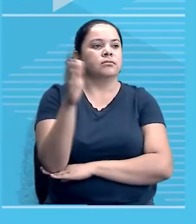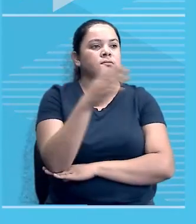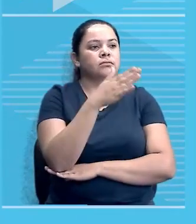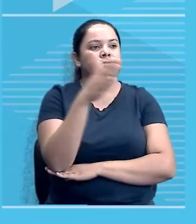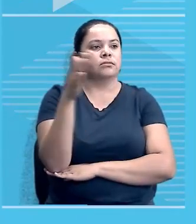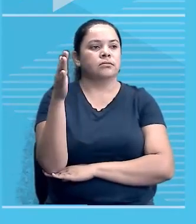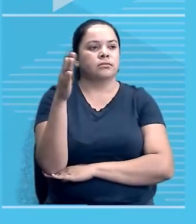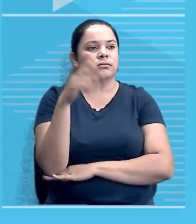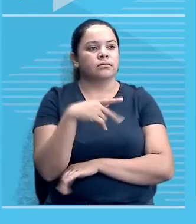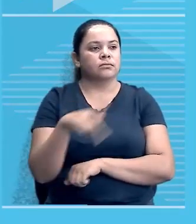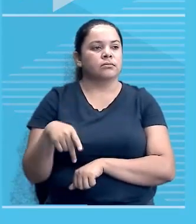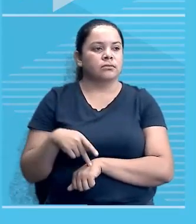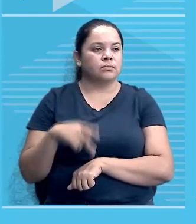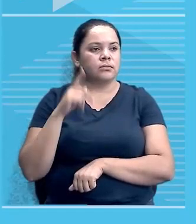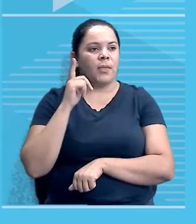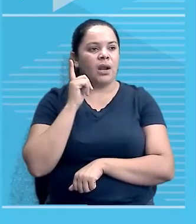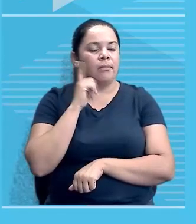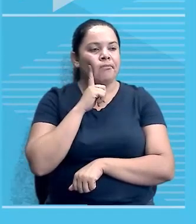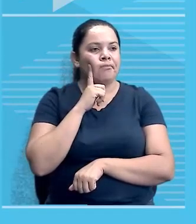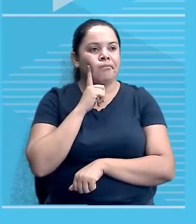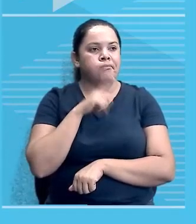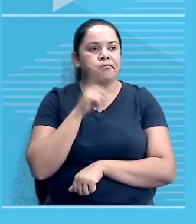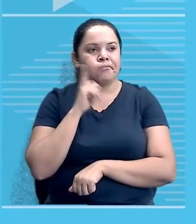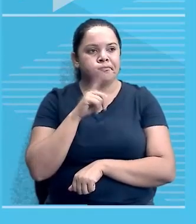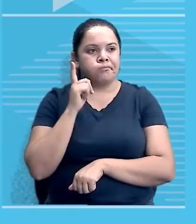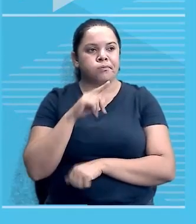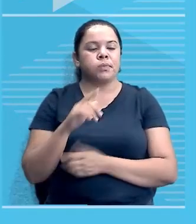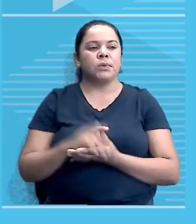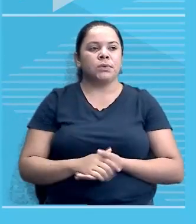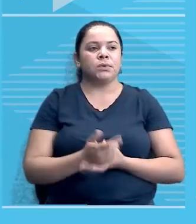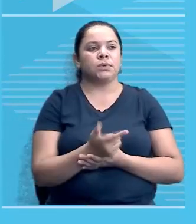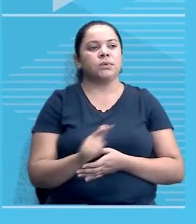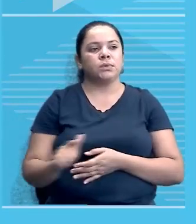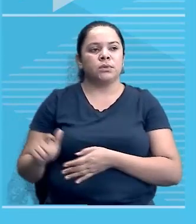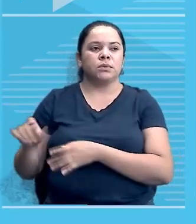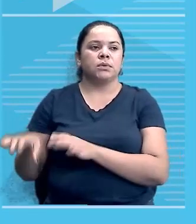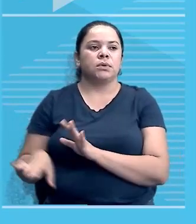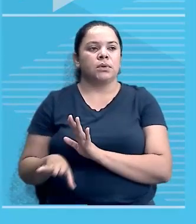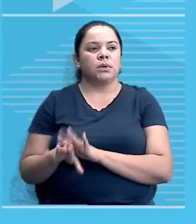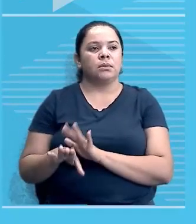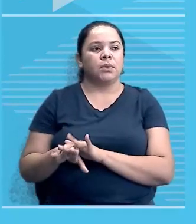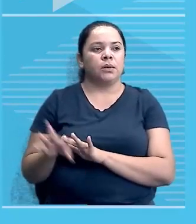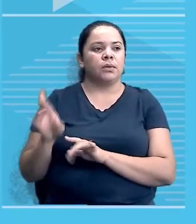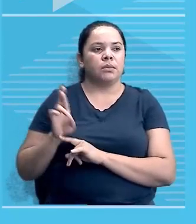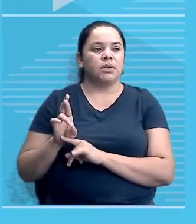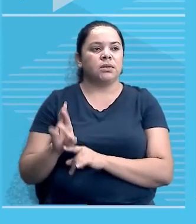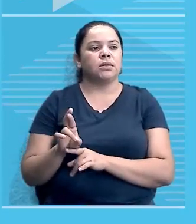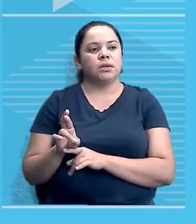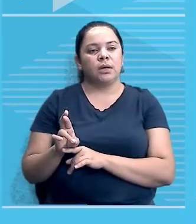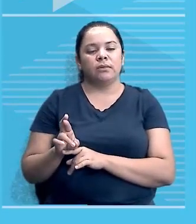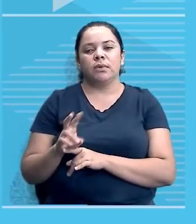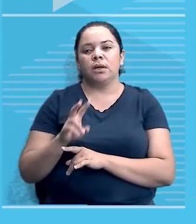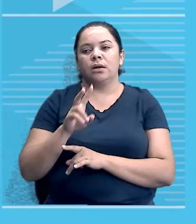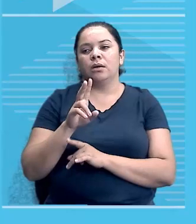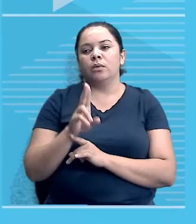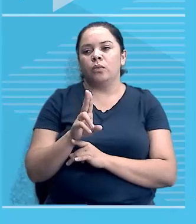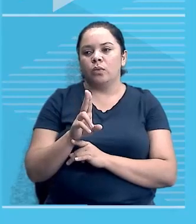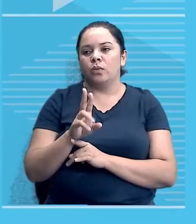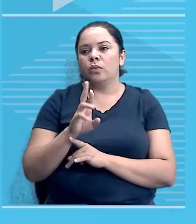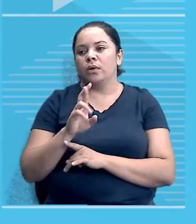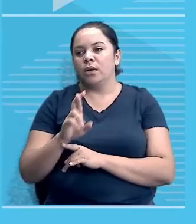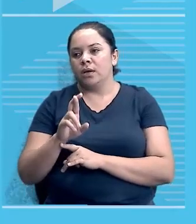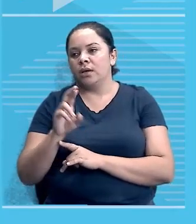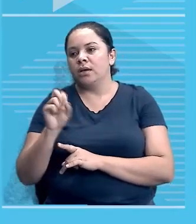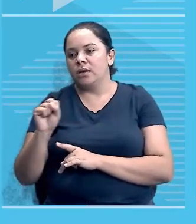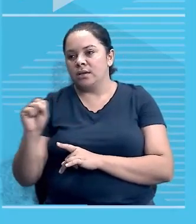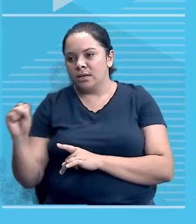mão com a representação da bandeira da ex-União Soviética. Meus queridos, trata-se de uma